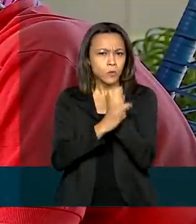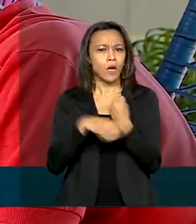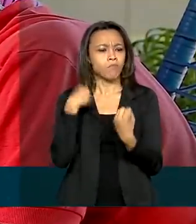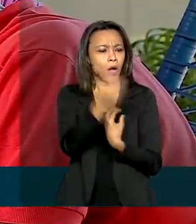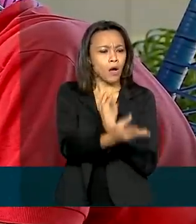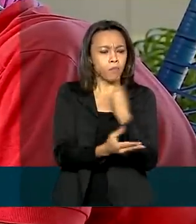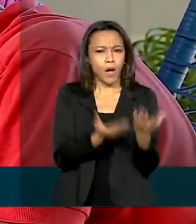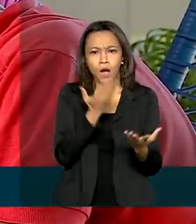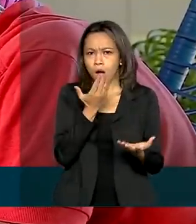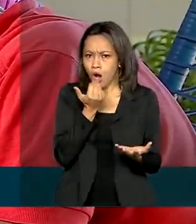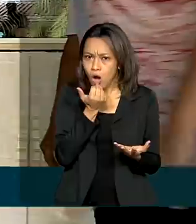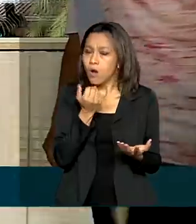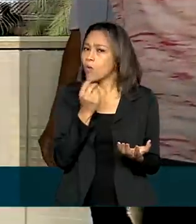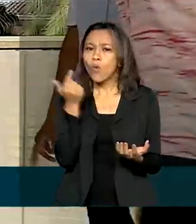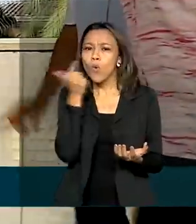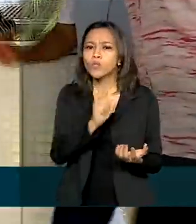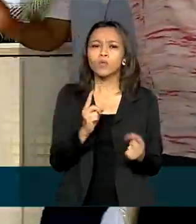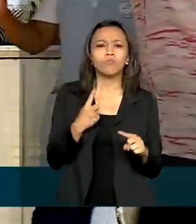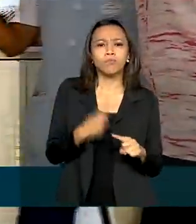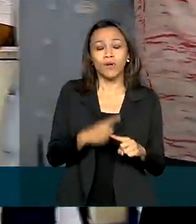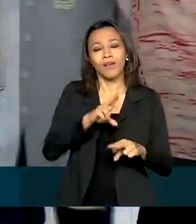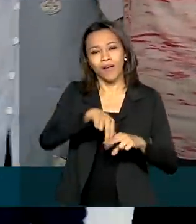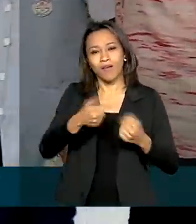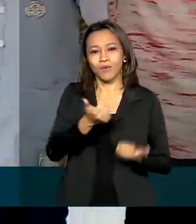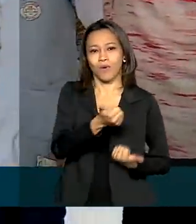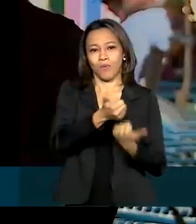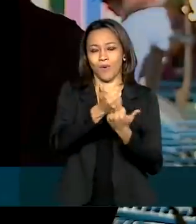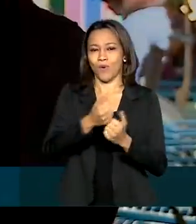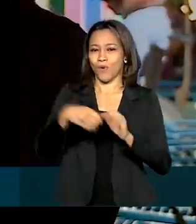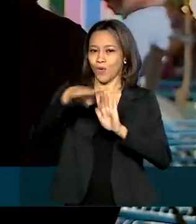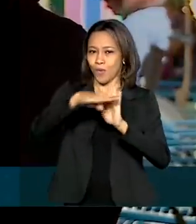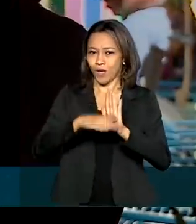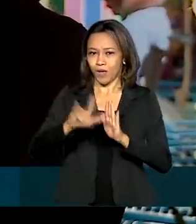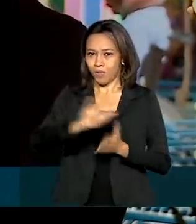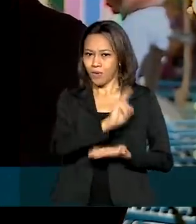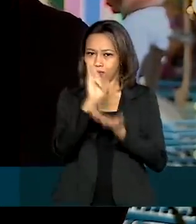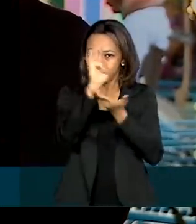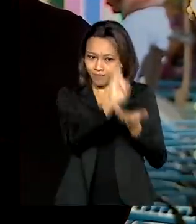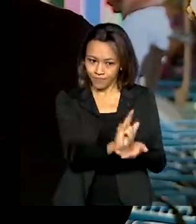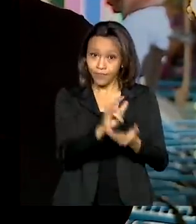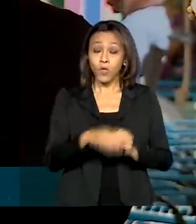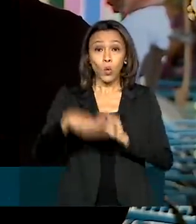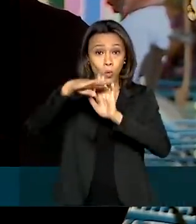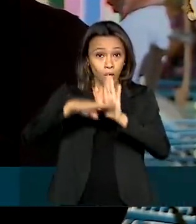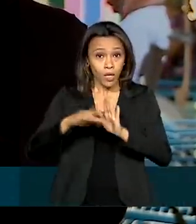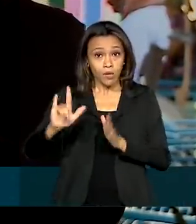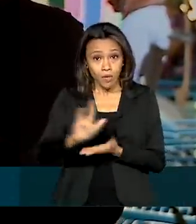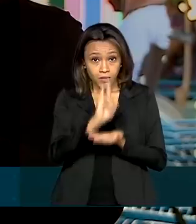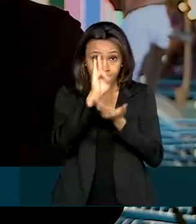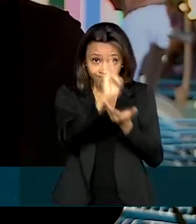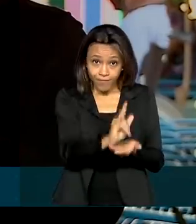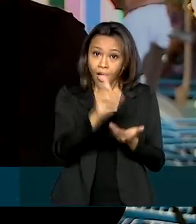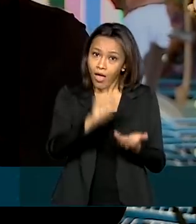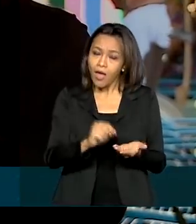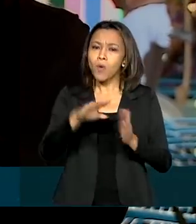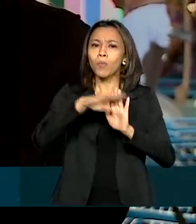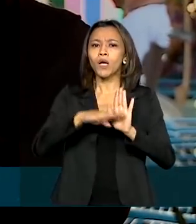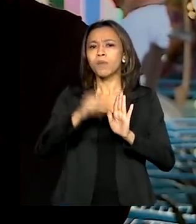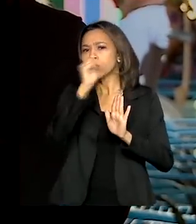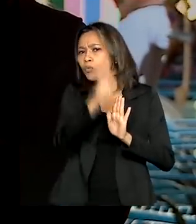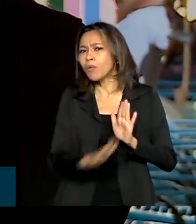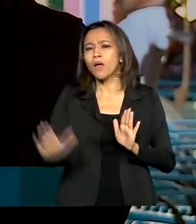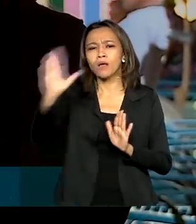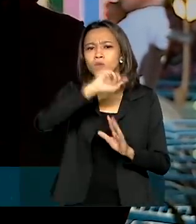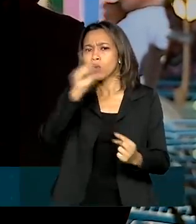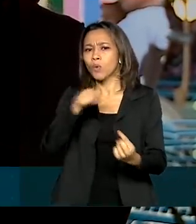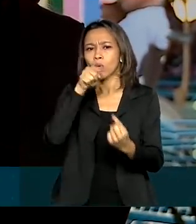Isso só foi possível por causa do programa Pátria Voluntária. O programa Pátria Voluntária é um programa nacional de incentivo ao